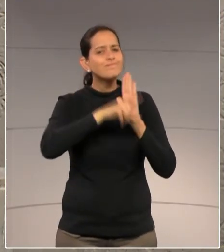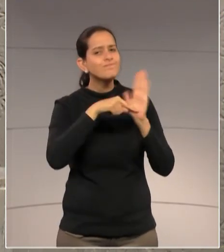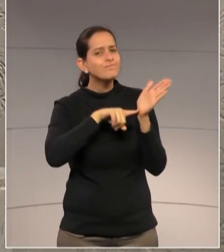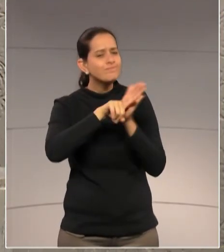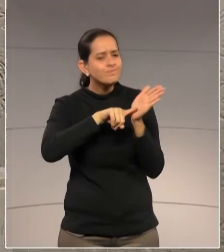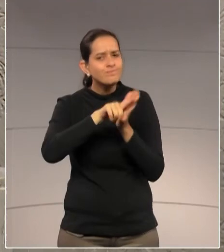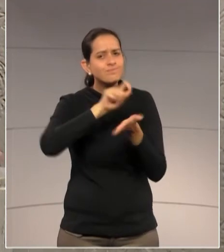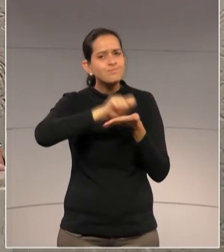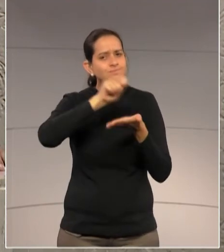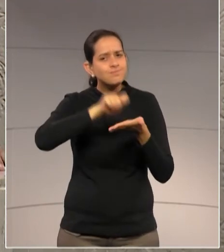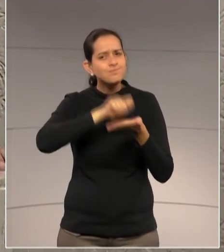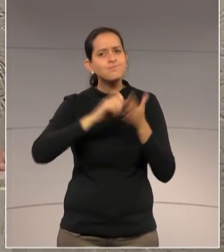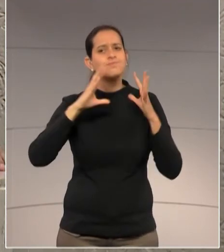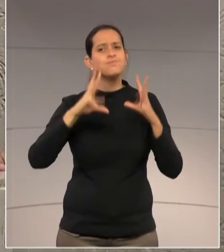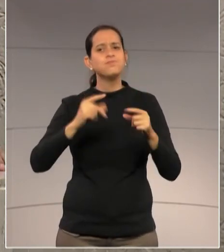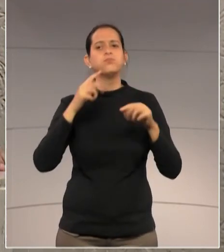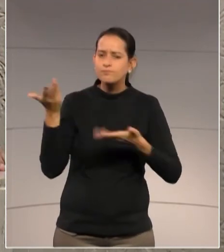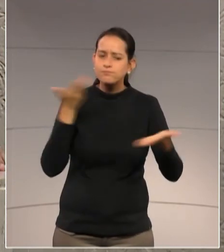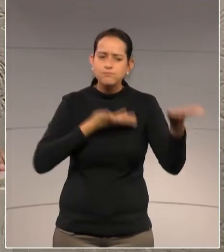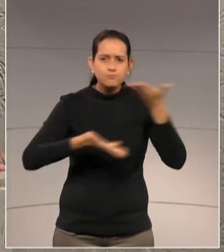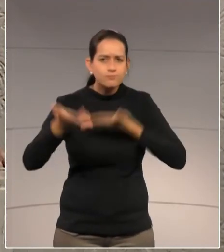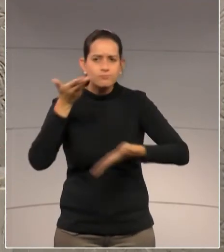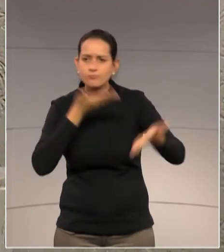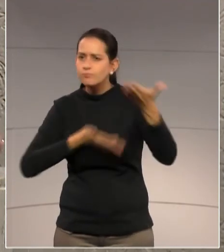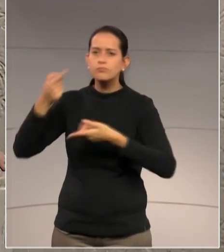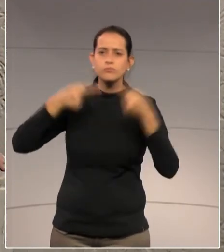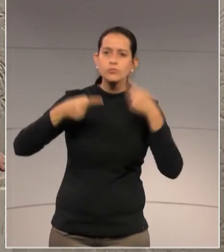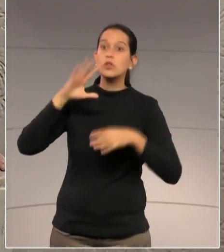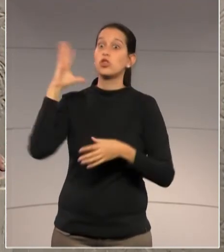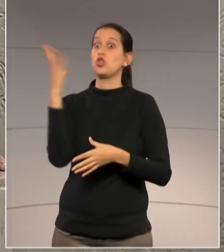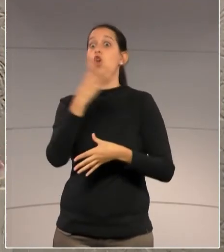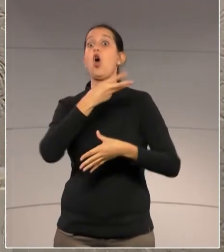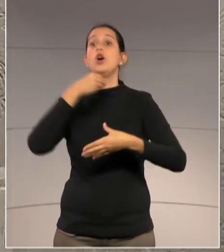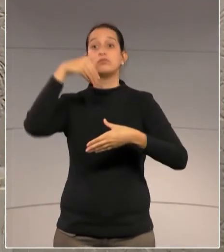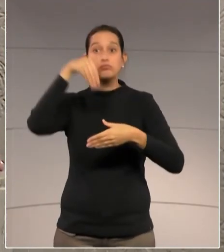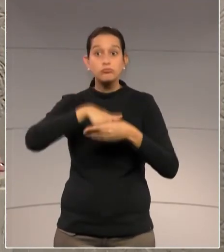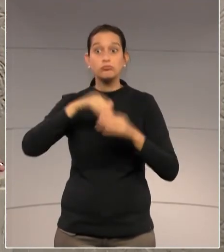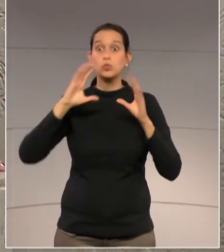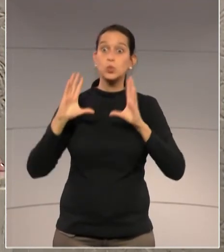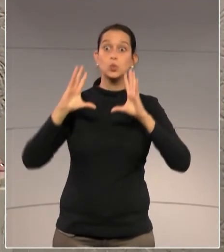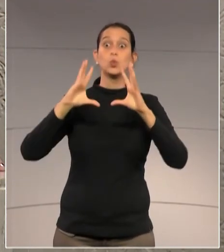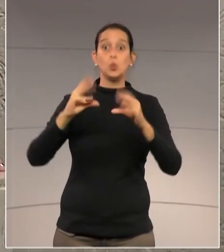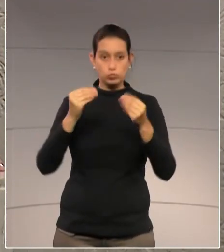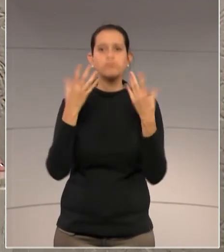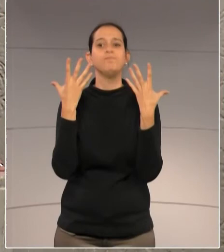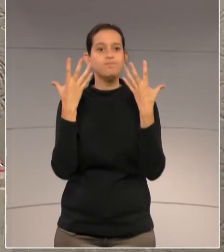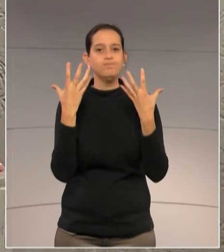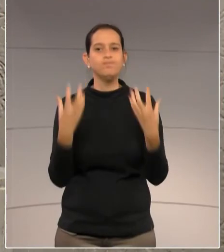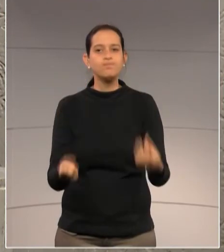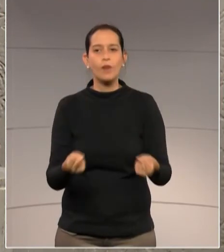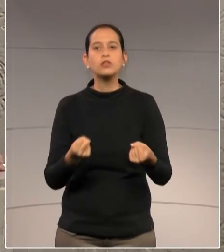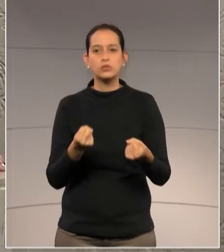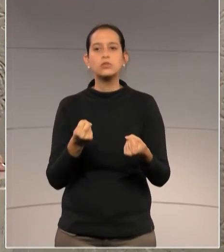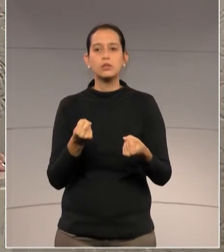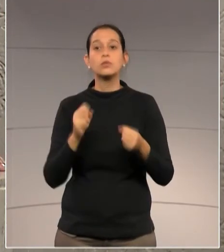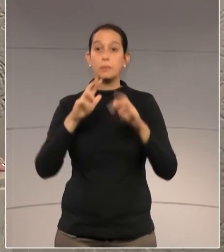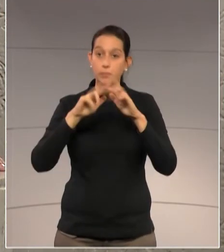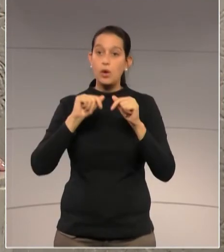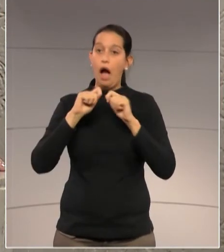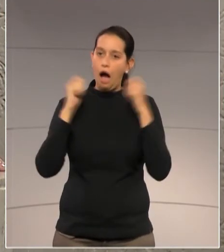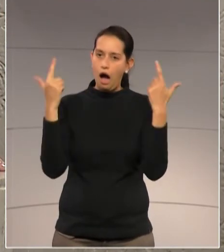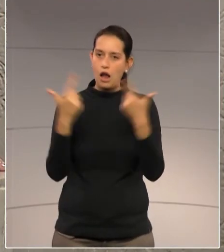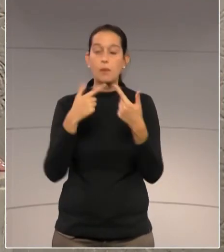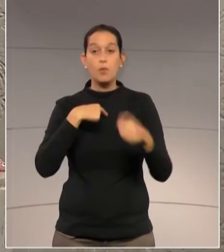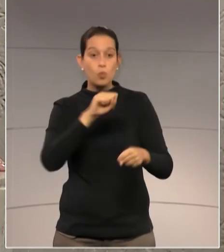consenso. E o consenso foi obter um voto quase unânimo da nossa CCJ e eu sei que em plenário vai acontecer. Esperamos agora que o